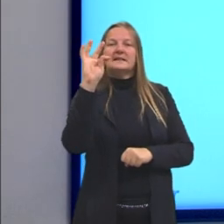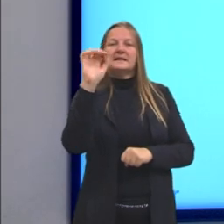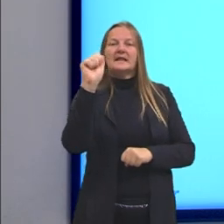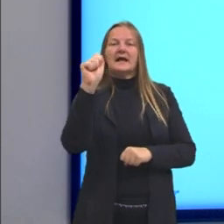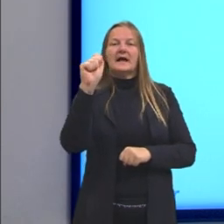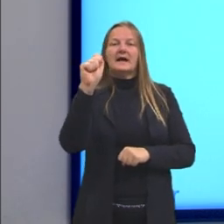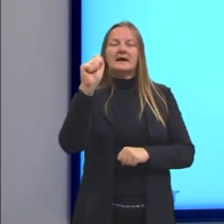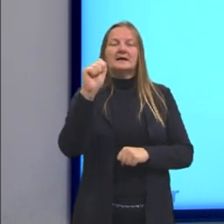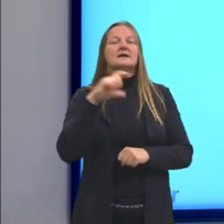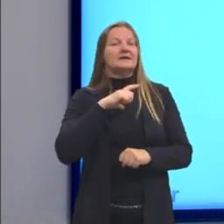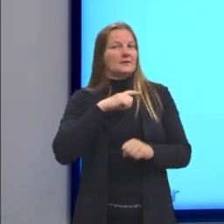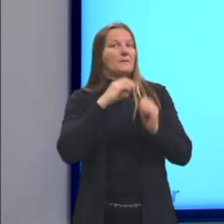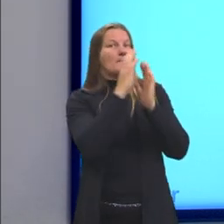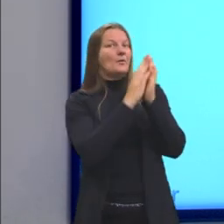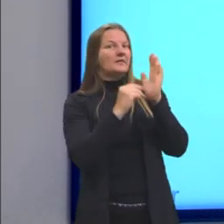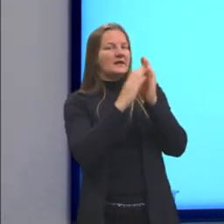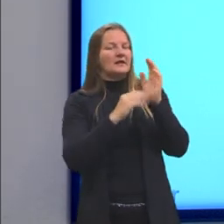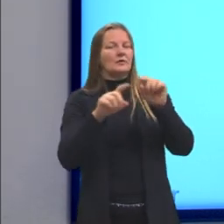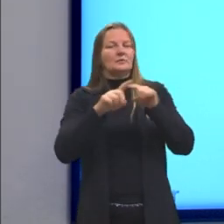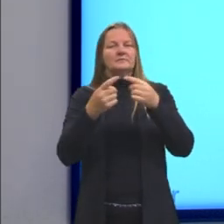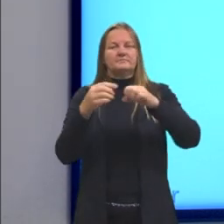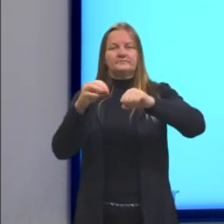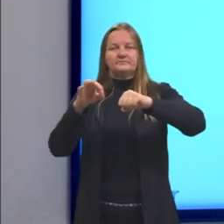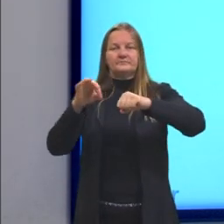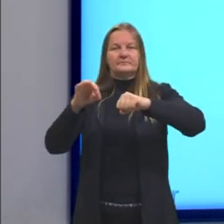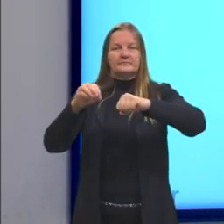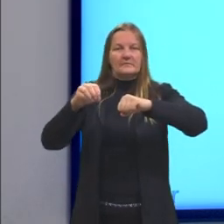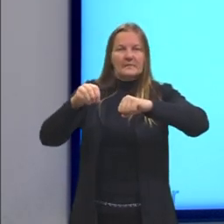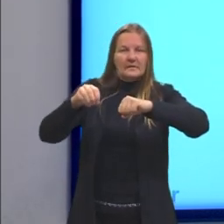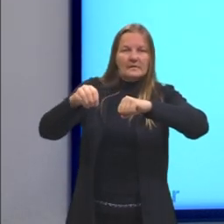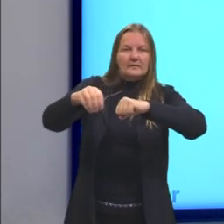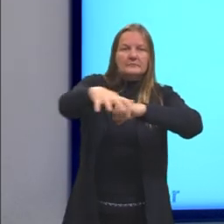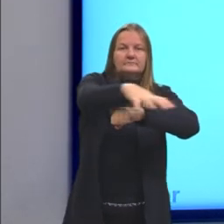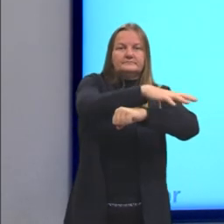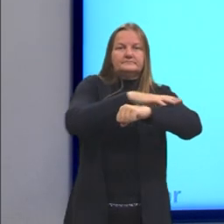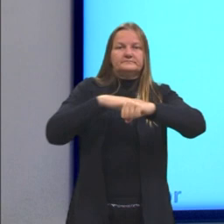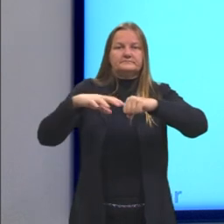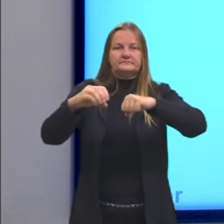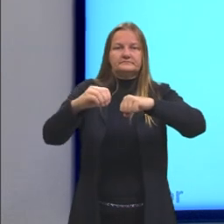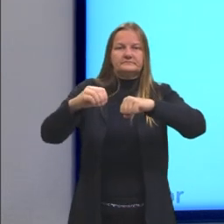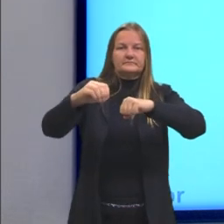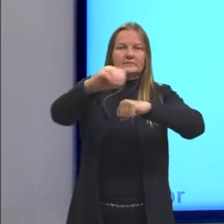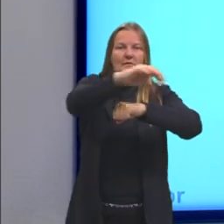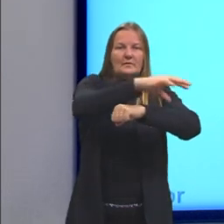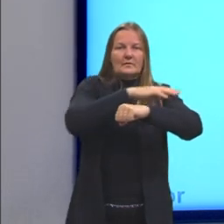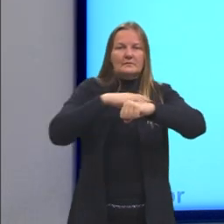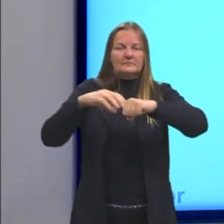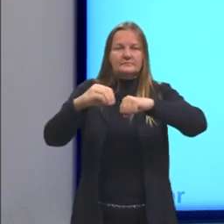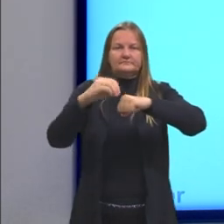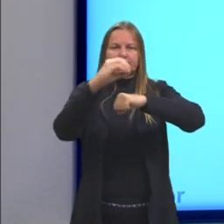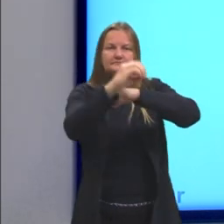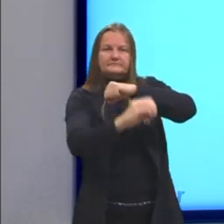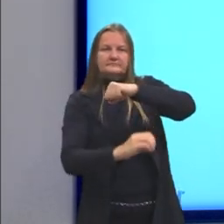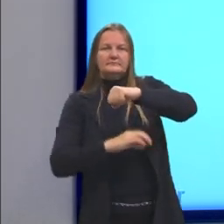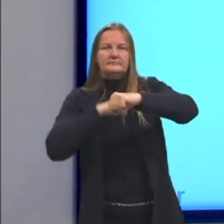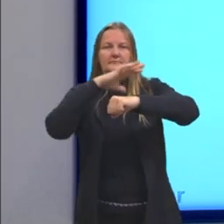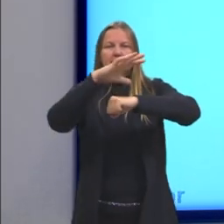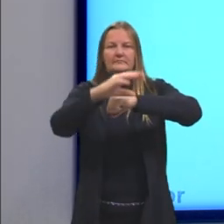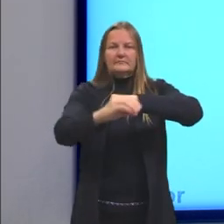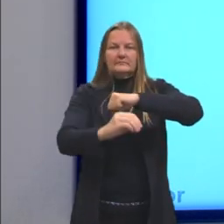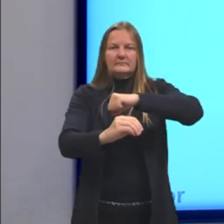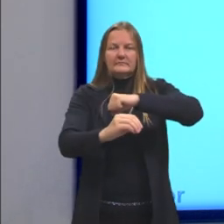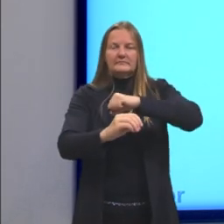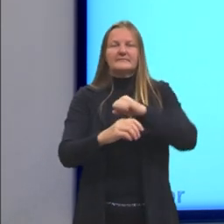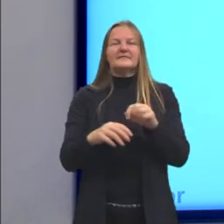Isso são modelos que a gente usa. Lá em Química, vocês tiveram os modelos atômicos. Então, lá vocês viram